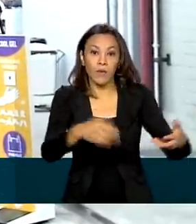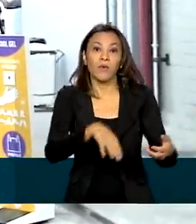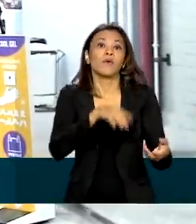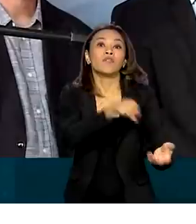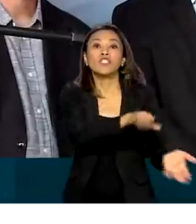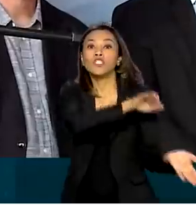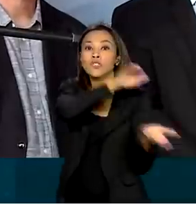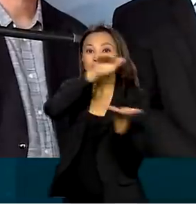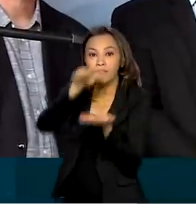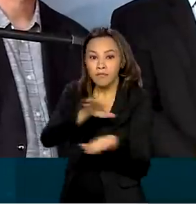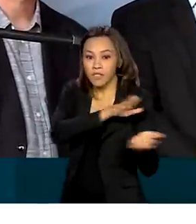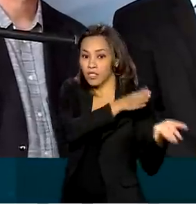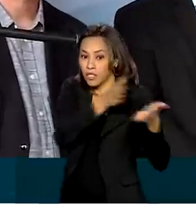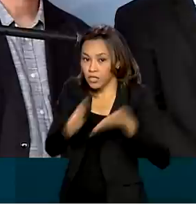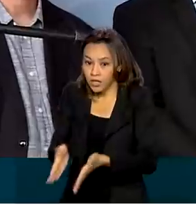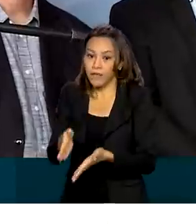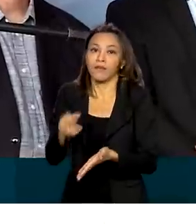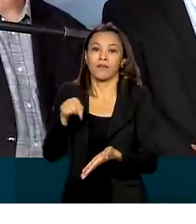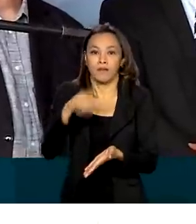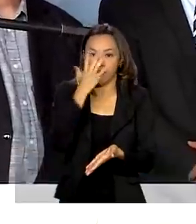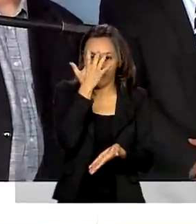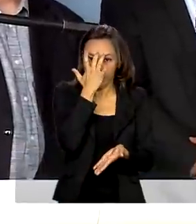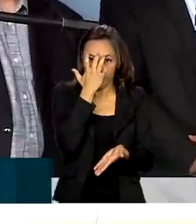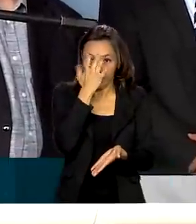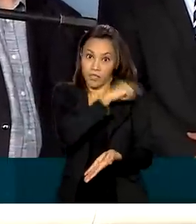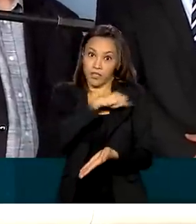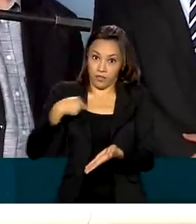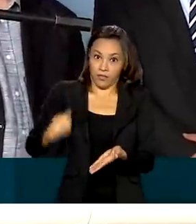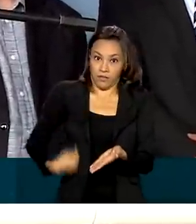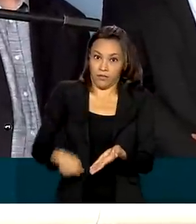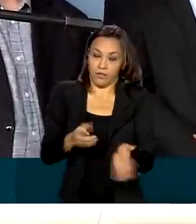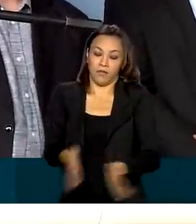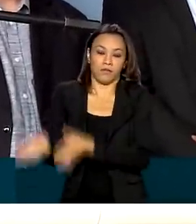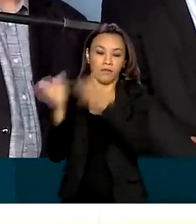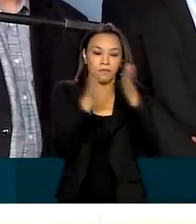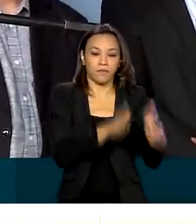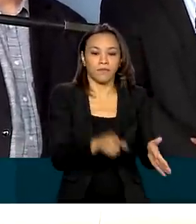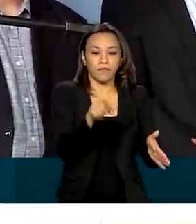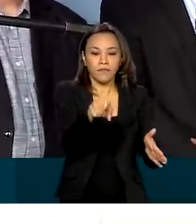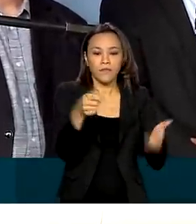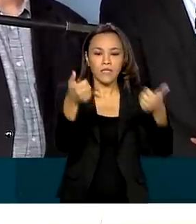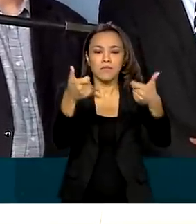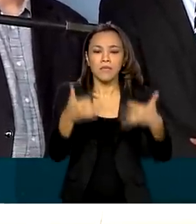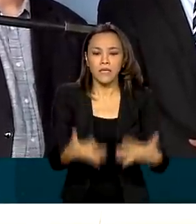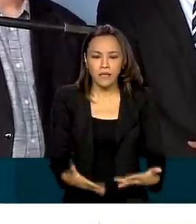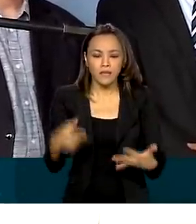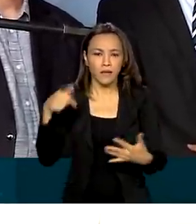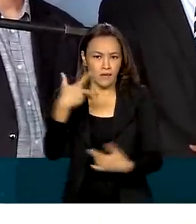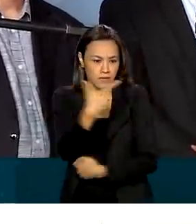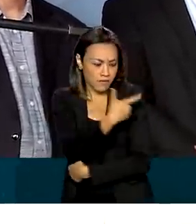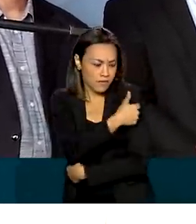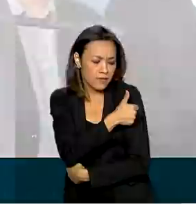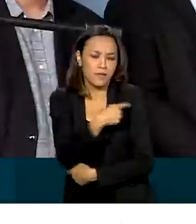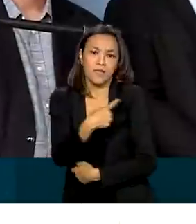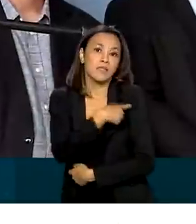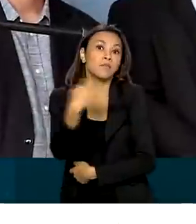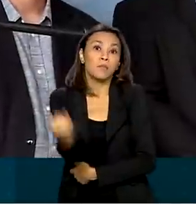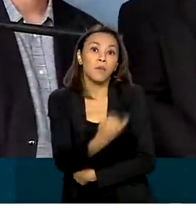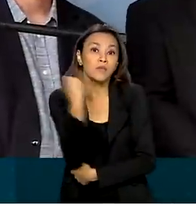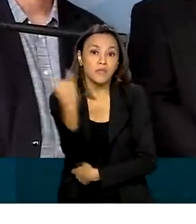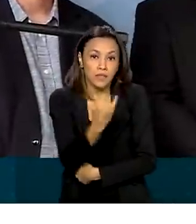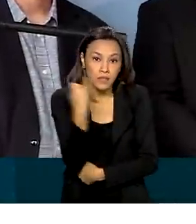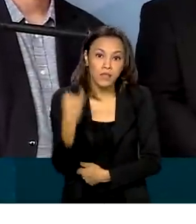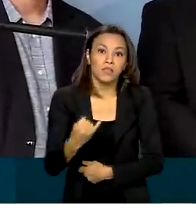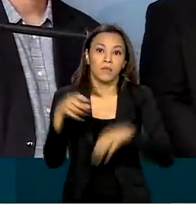chegue da China. É uma vacina que tem uma característica importante para os sistemas de saúde, por